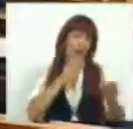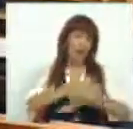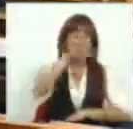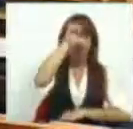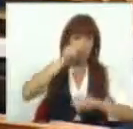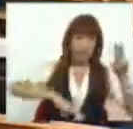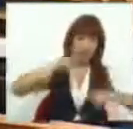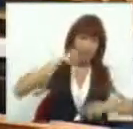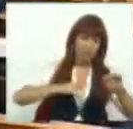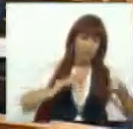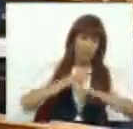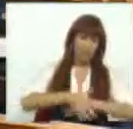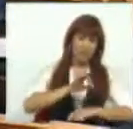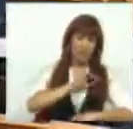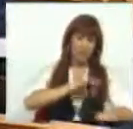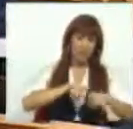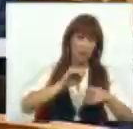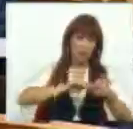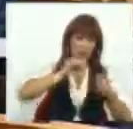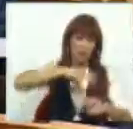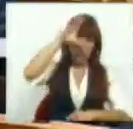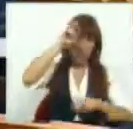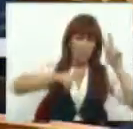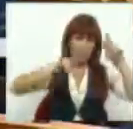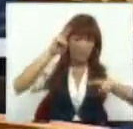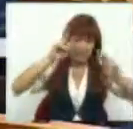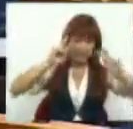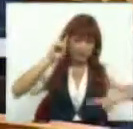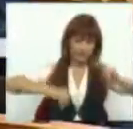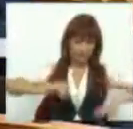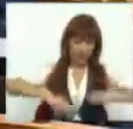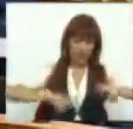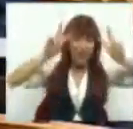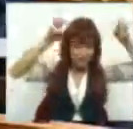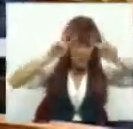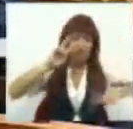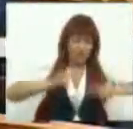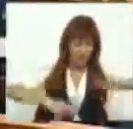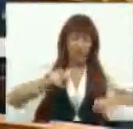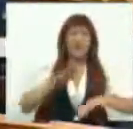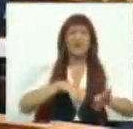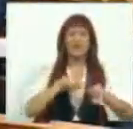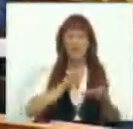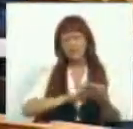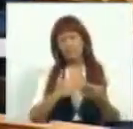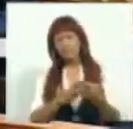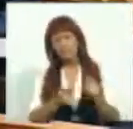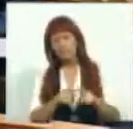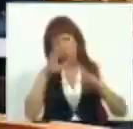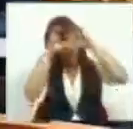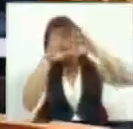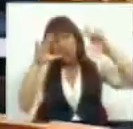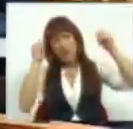Finanças, mais concretamente através do seu Secretário de Estado dos Assuntos Fiscais, faz uma interpretação do